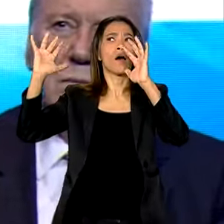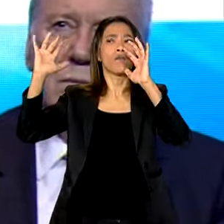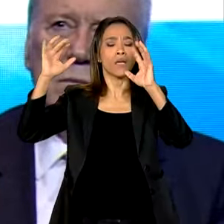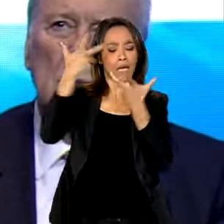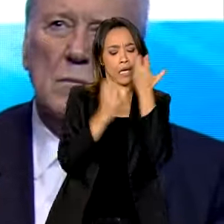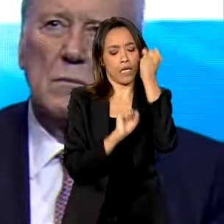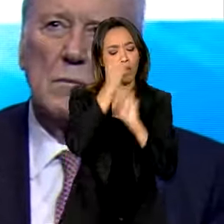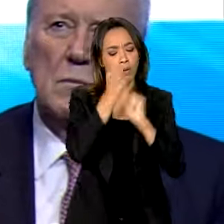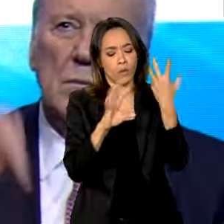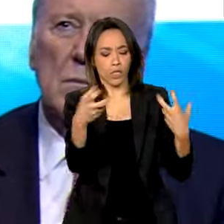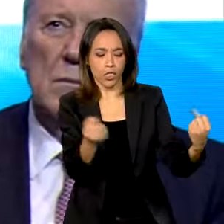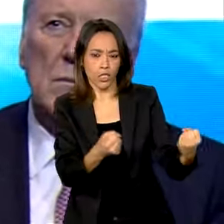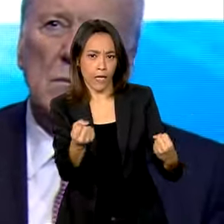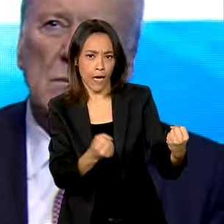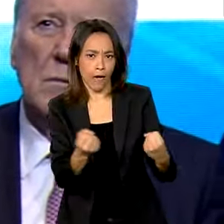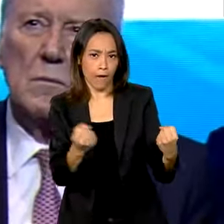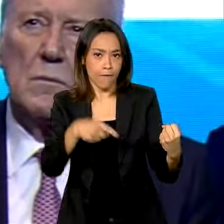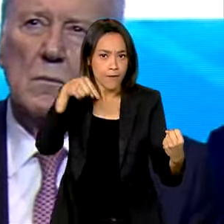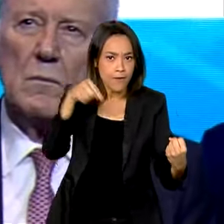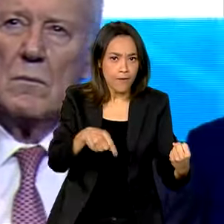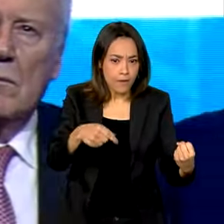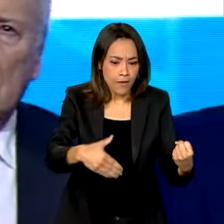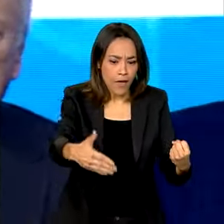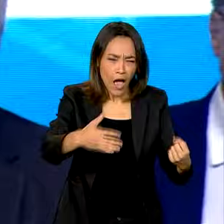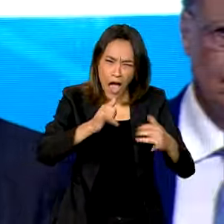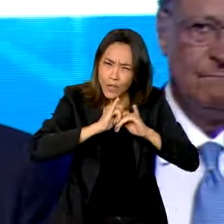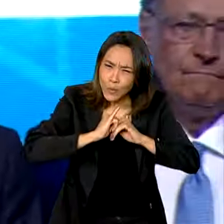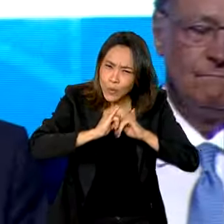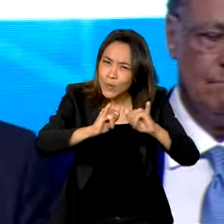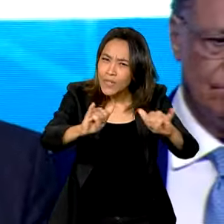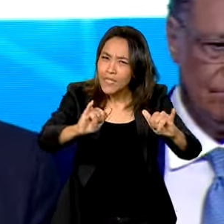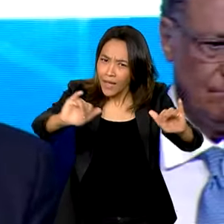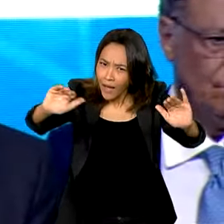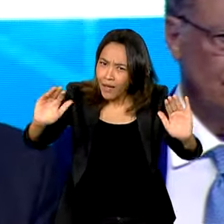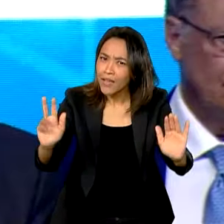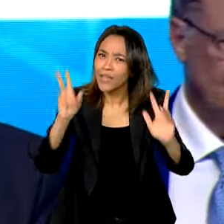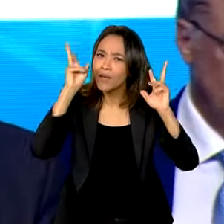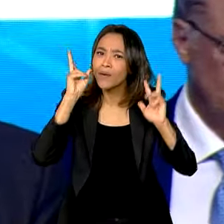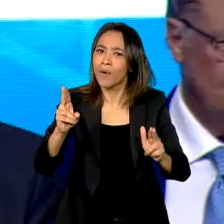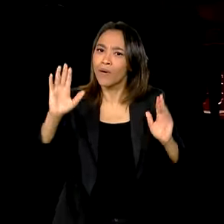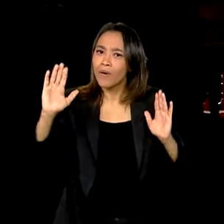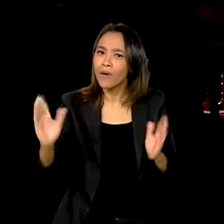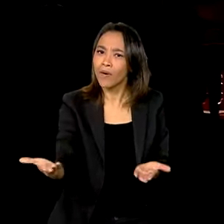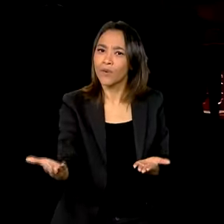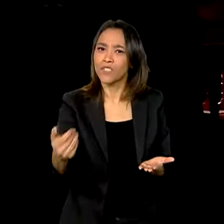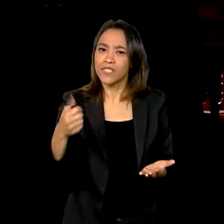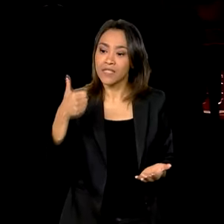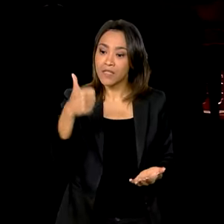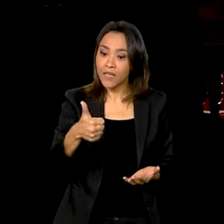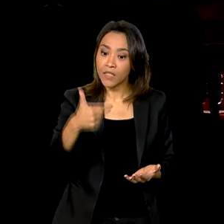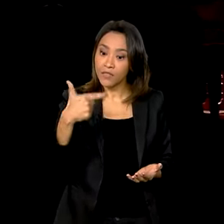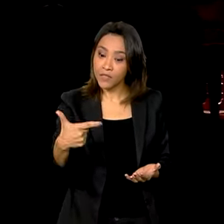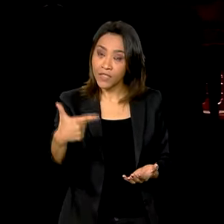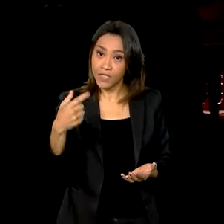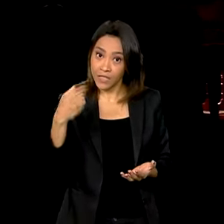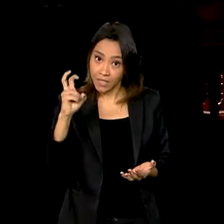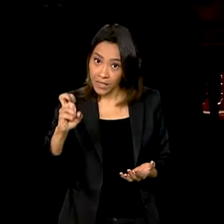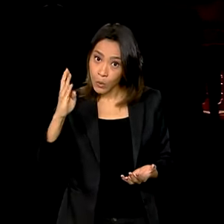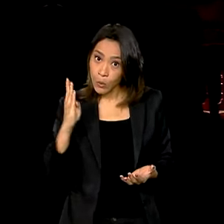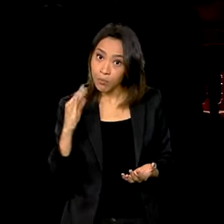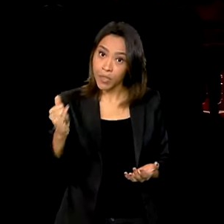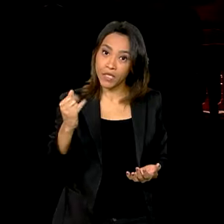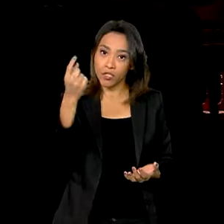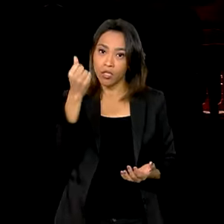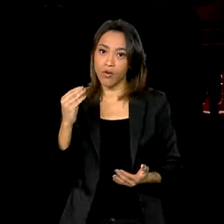automobilística iria anunciar a decisão que está anunciando de ter 125 bilhões de reais de